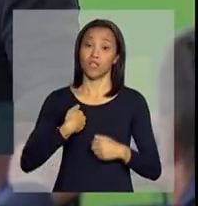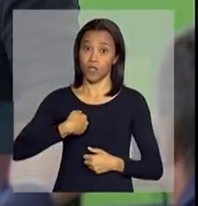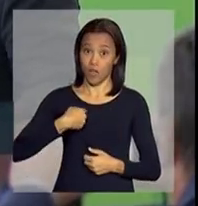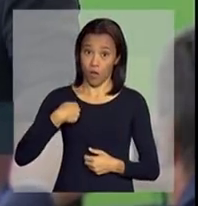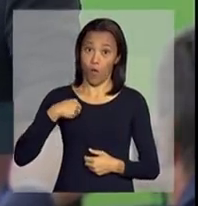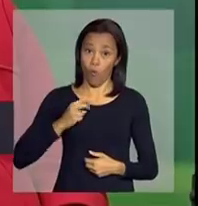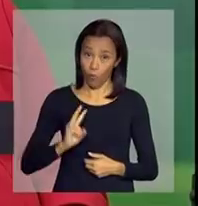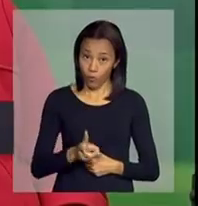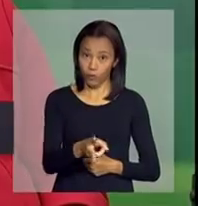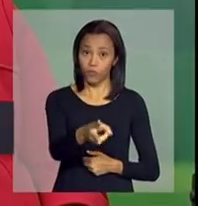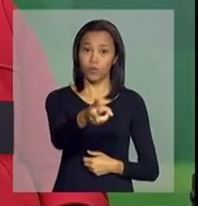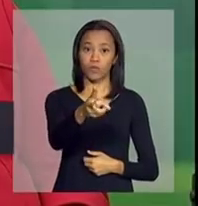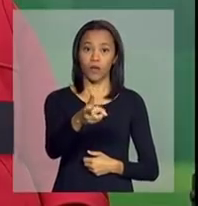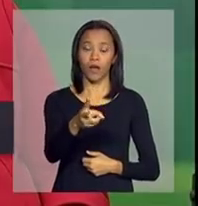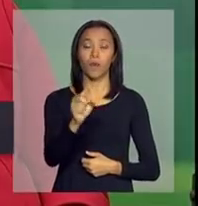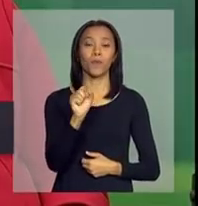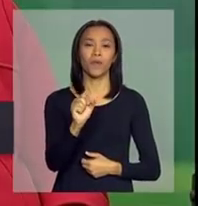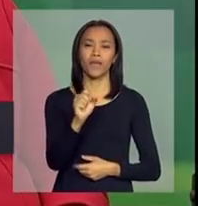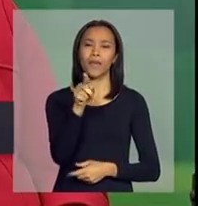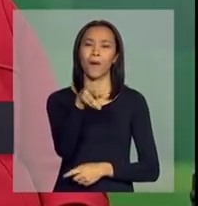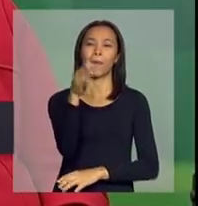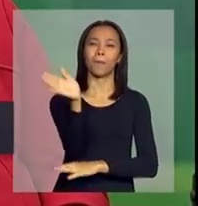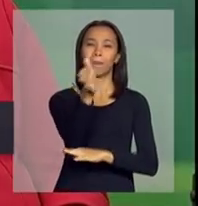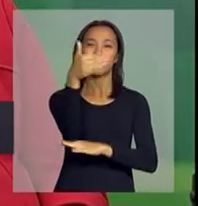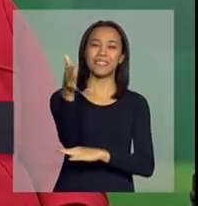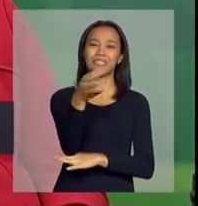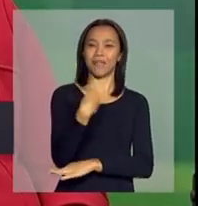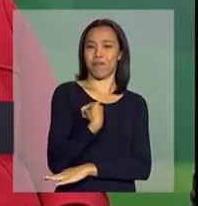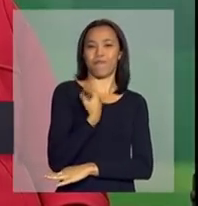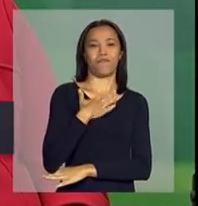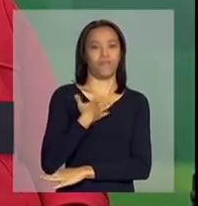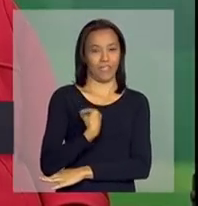a bandeira da minha vida.